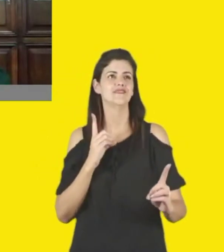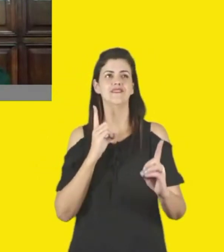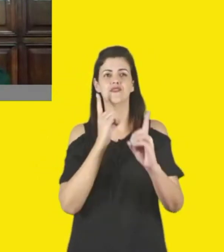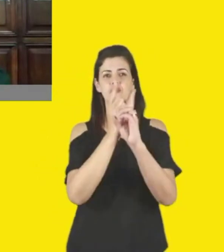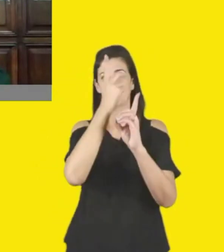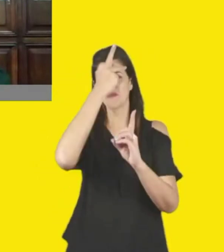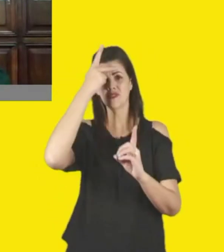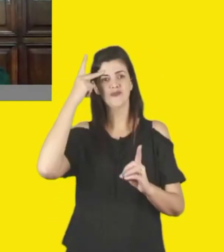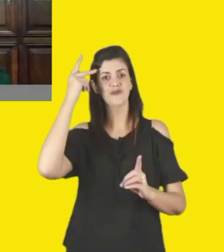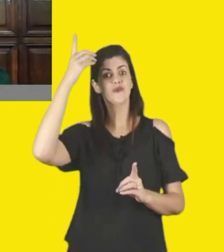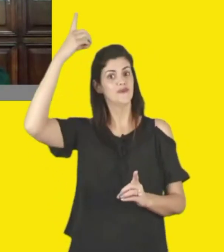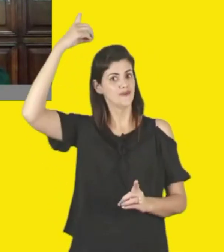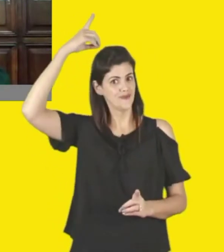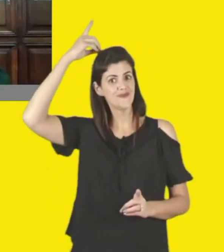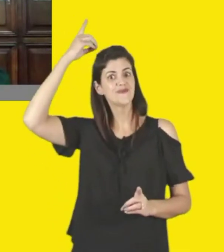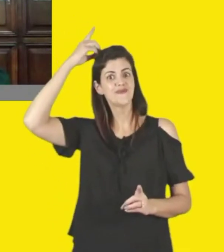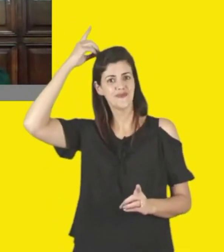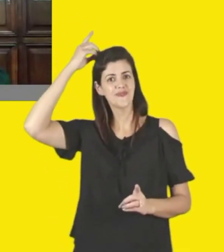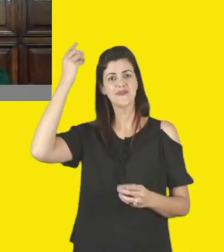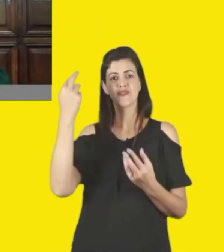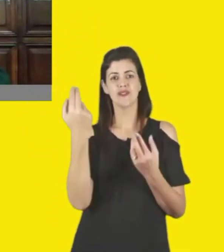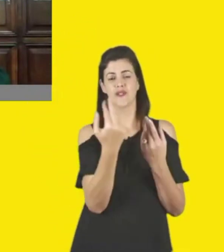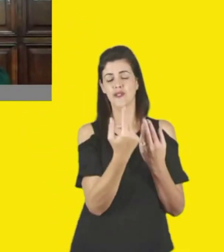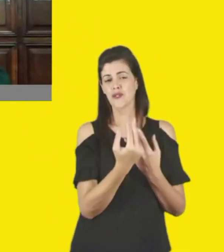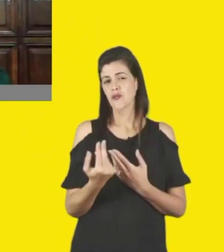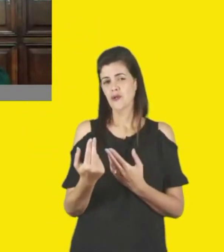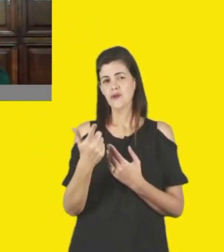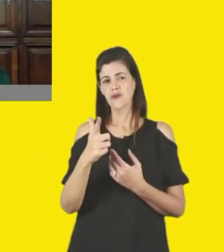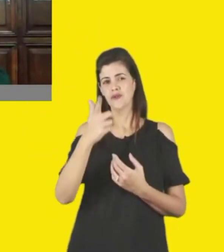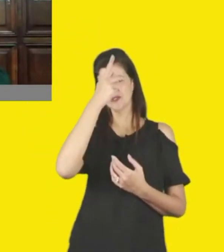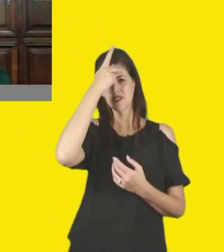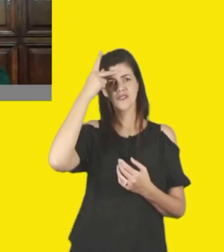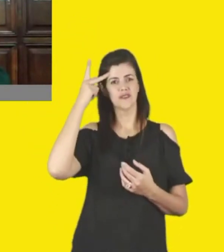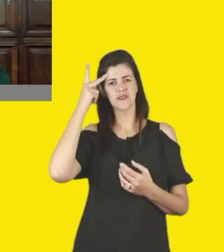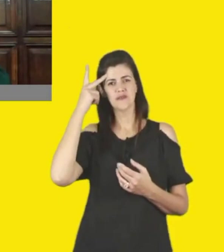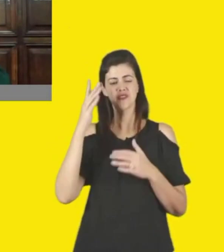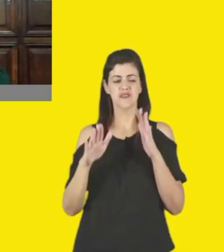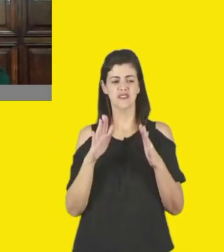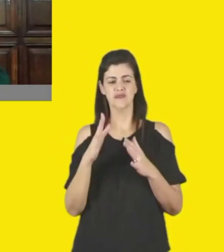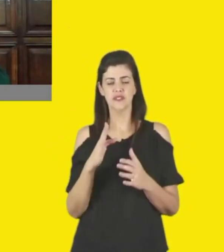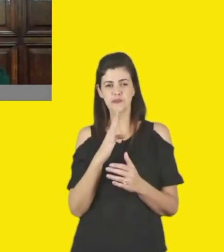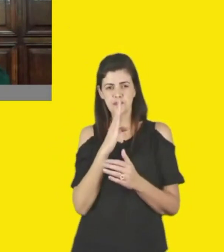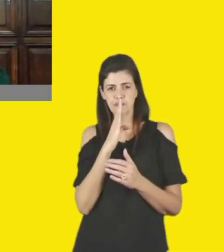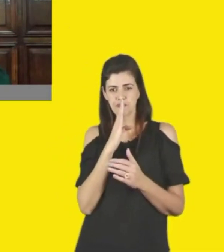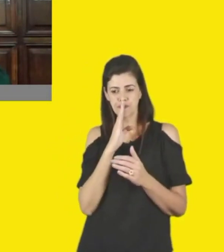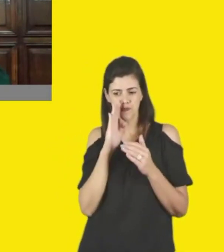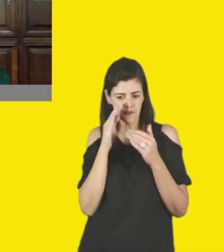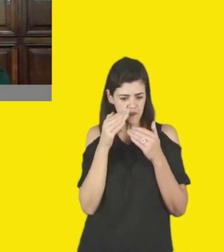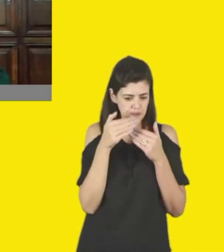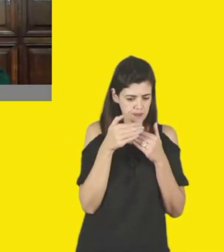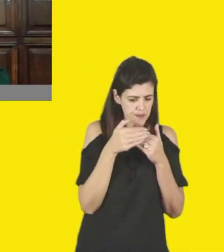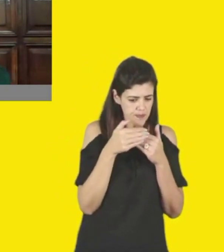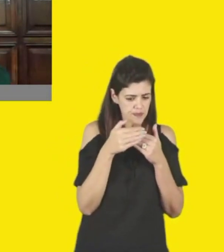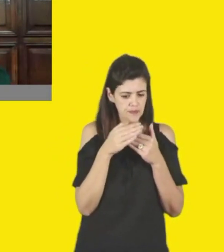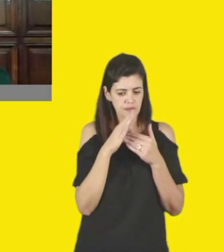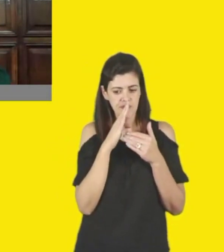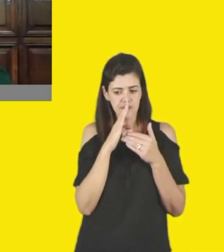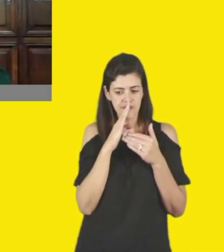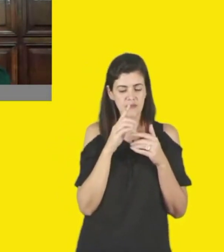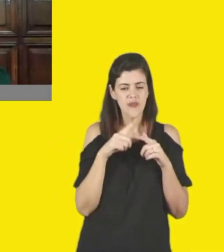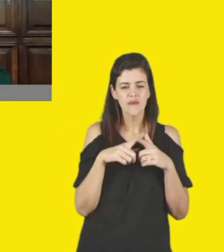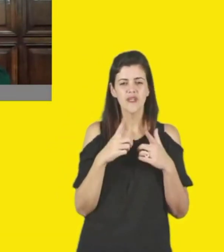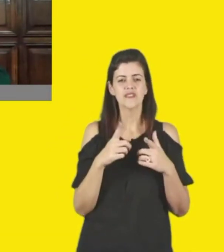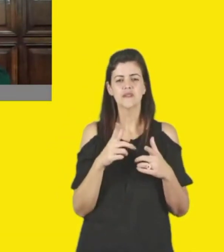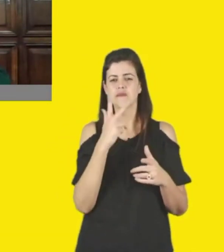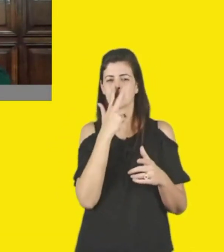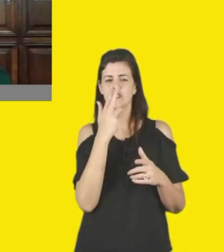possibilidade para que outras pessoas que eventualmente estão no anonimato possam entrar no circuito, e aí, mais do que